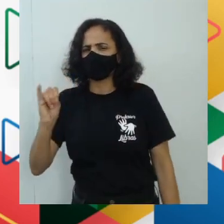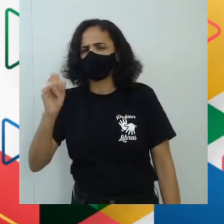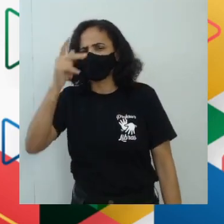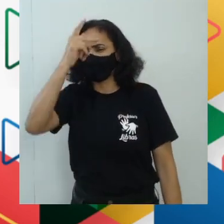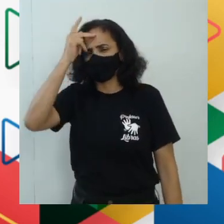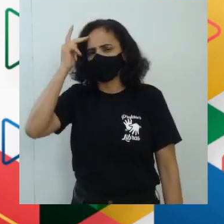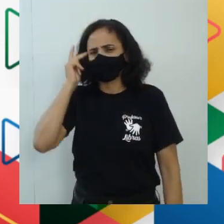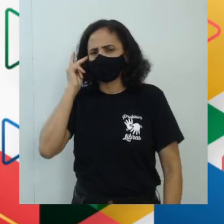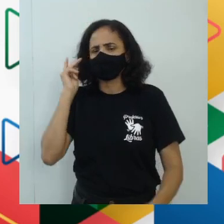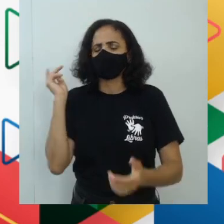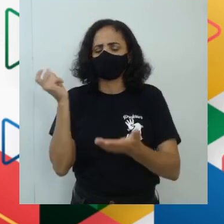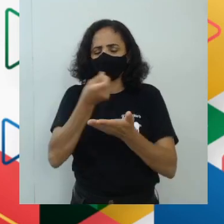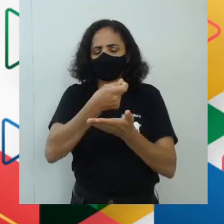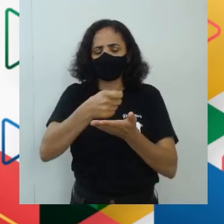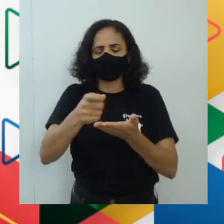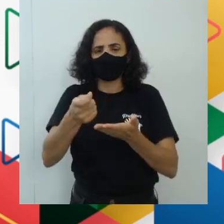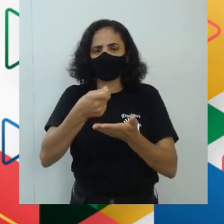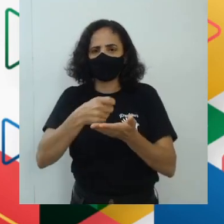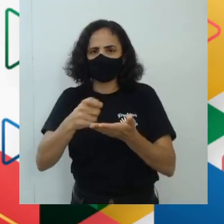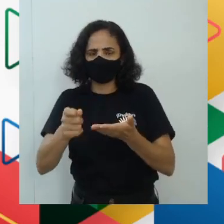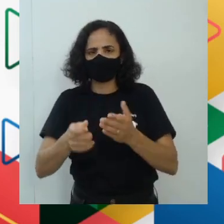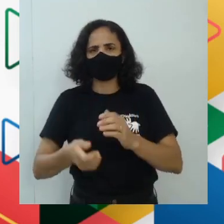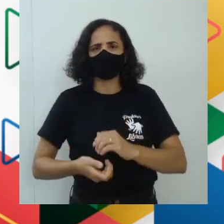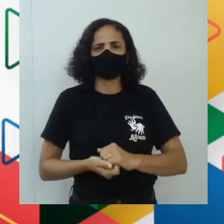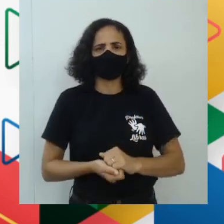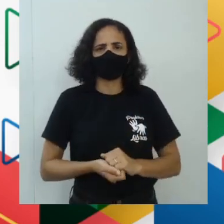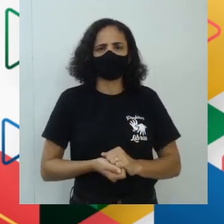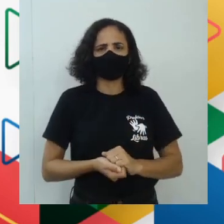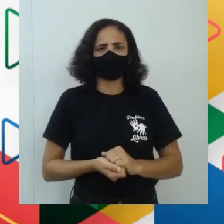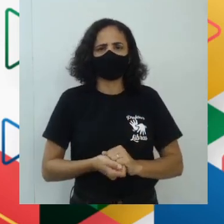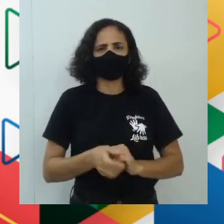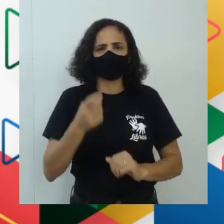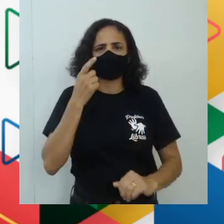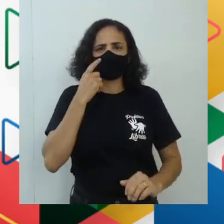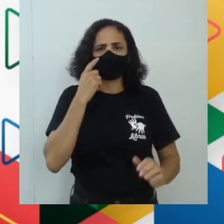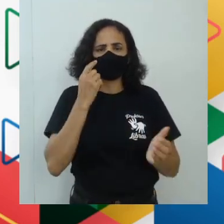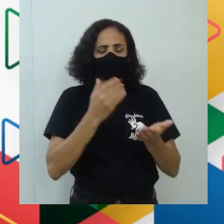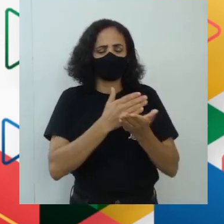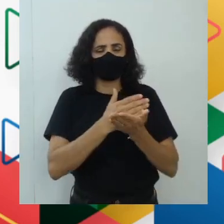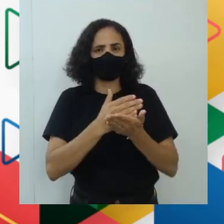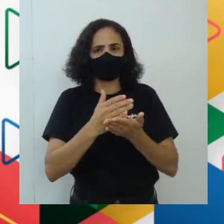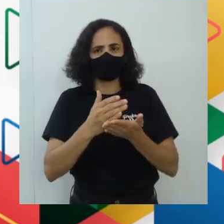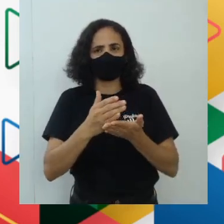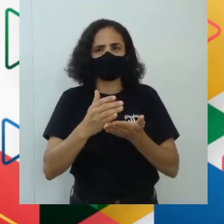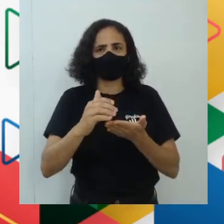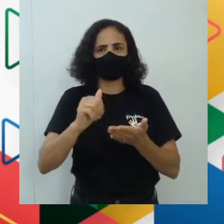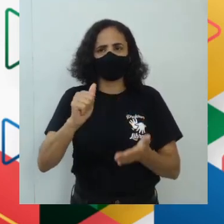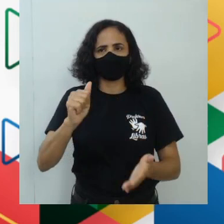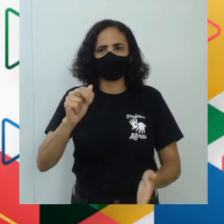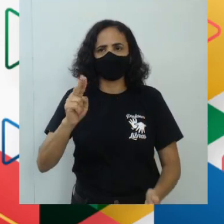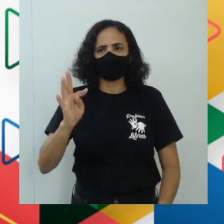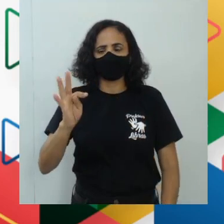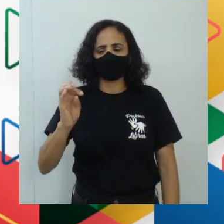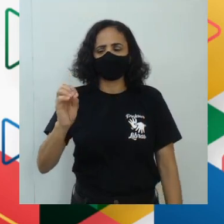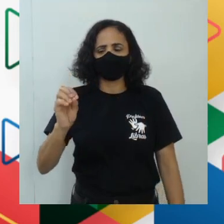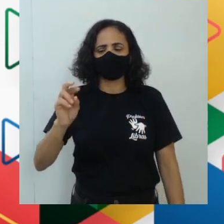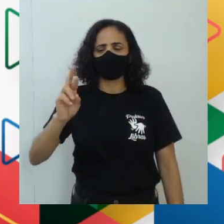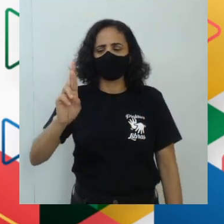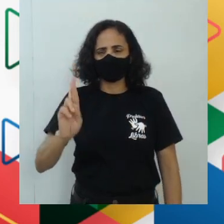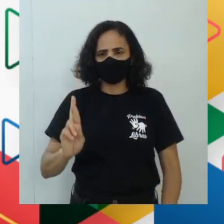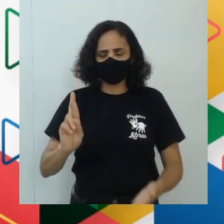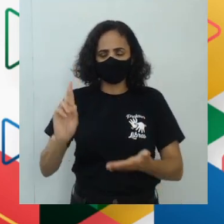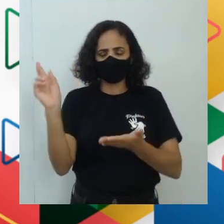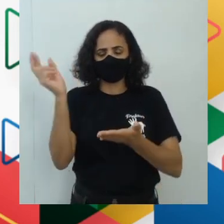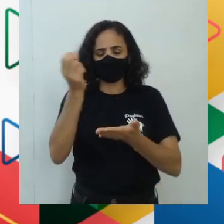vai ressaltar, veja o que diz lá em cima, o enunciado, o autor ressalta o valor do